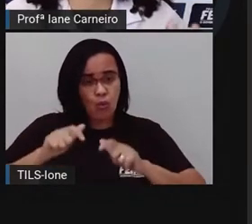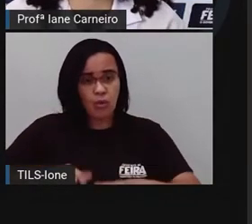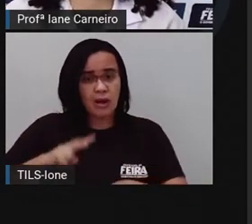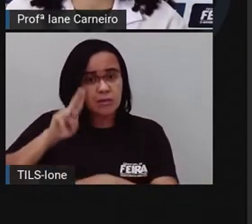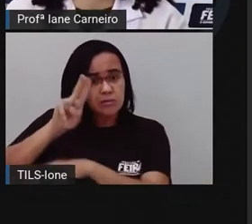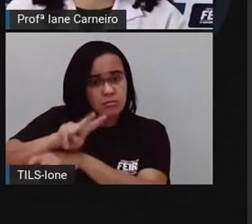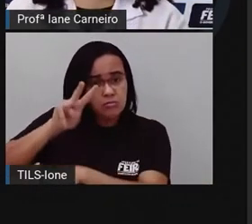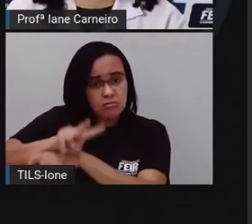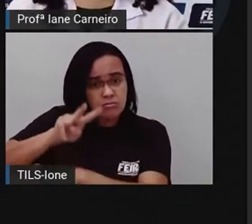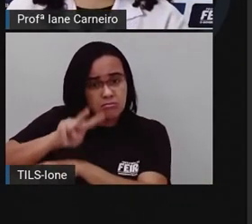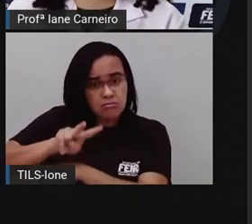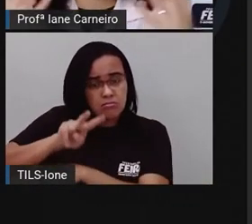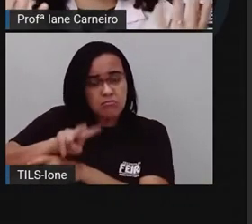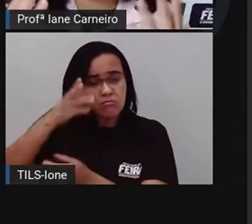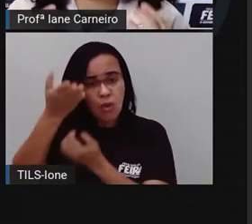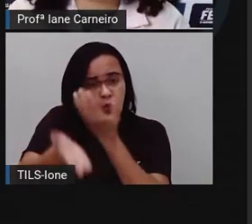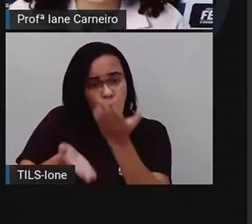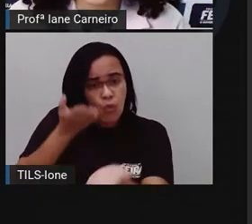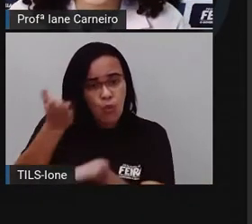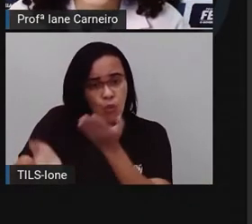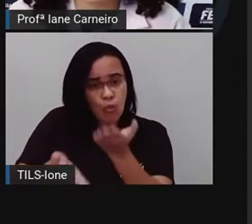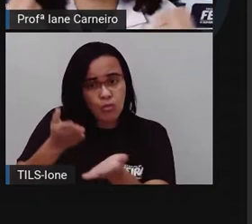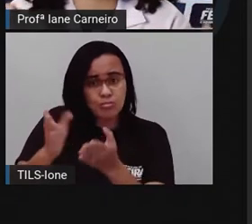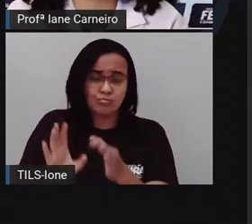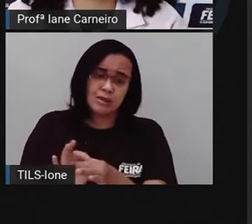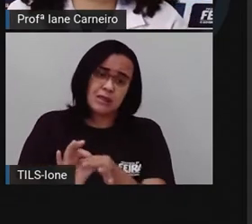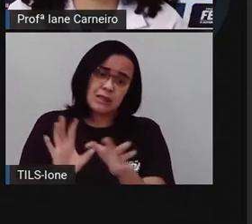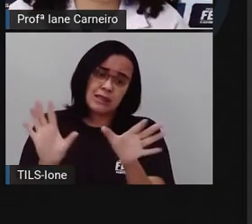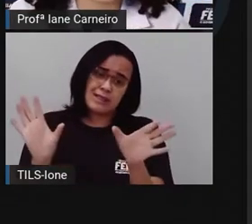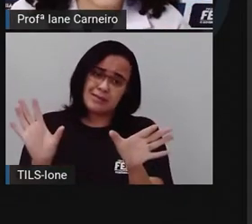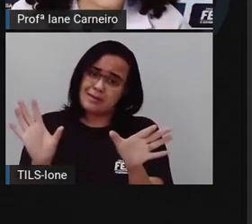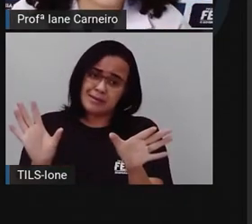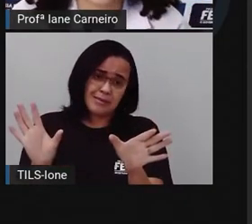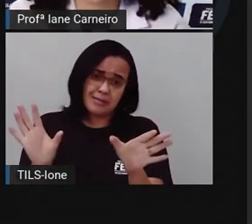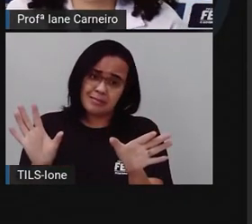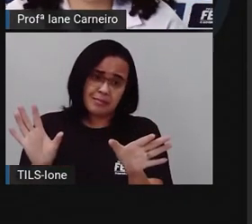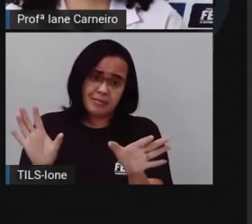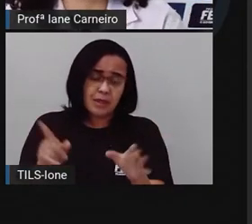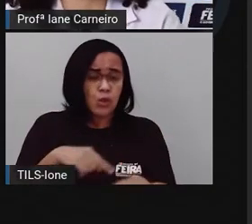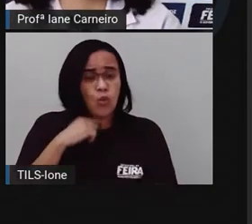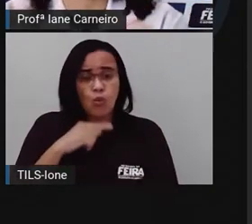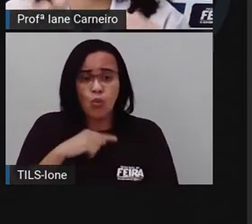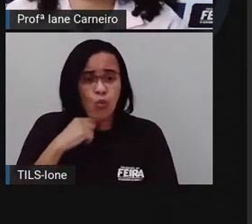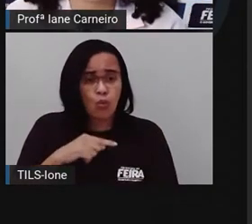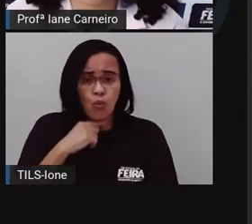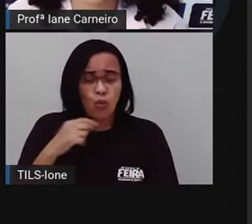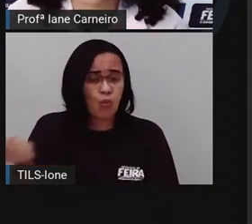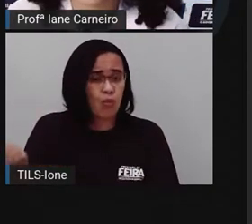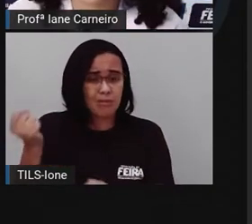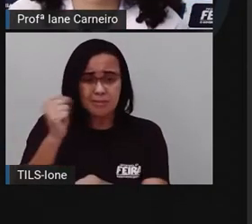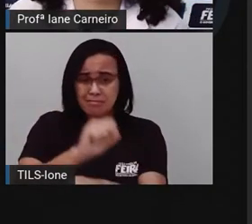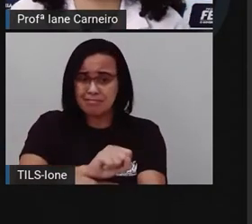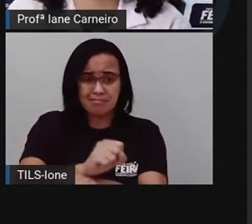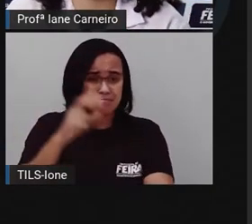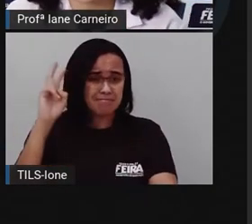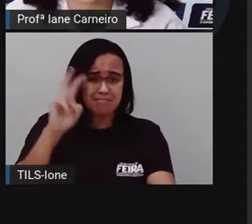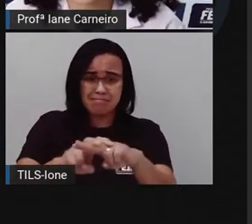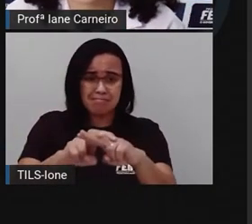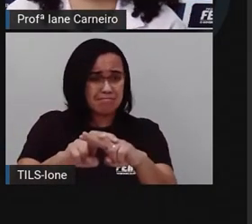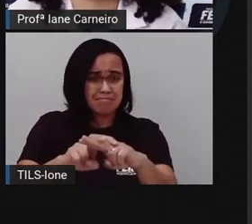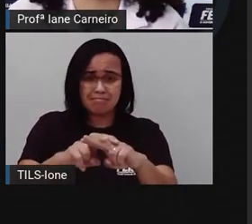né? Para que os animais... Aqueles animais que não conseguem ficar tanto tempo presos, né? Como o urso, que não é um animal doméstico para a gente criar em